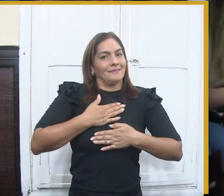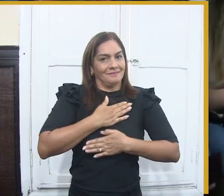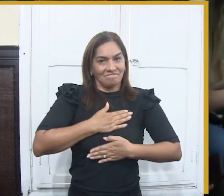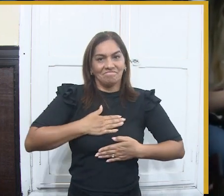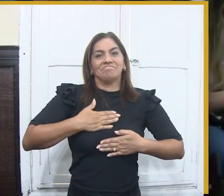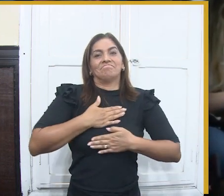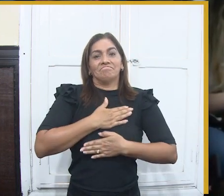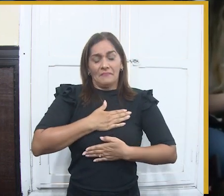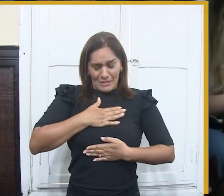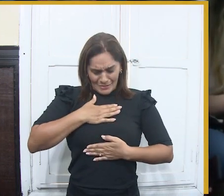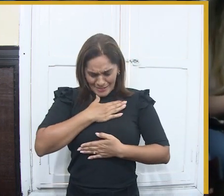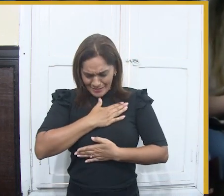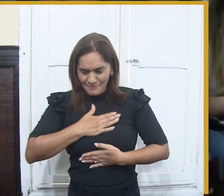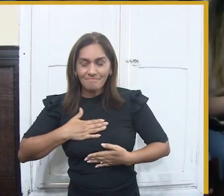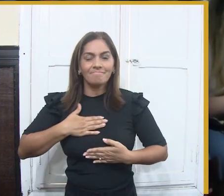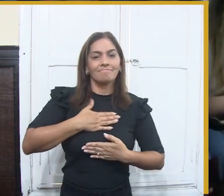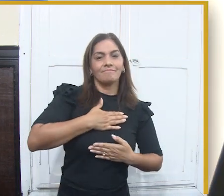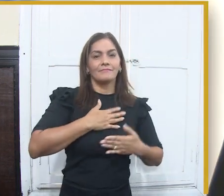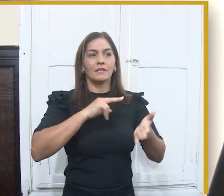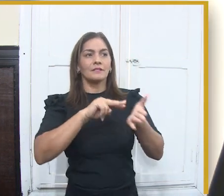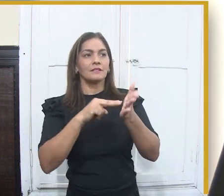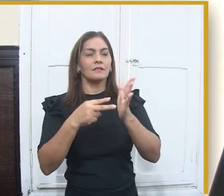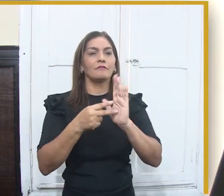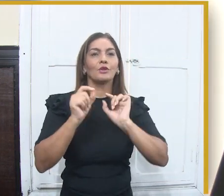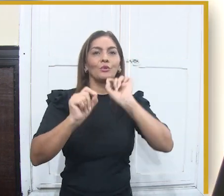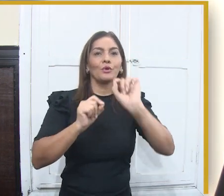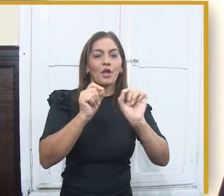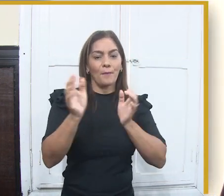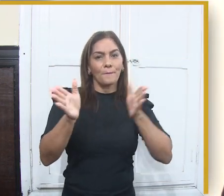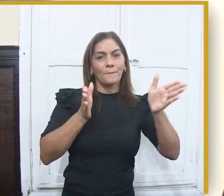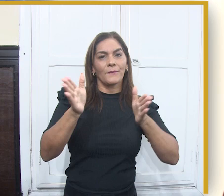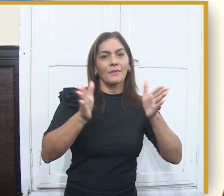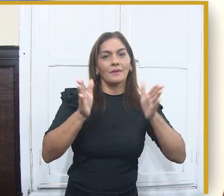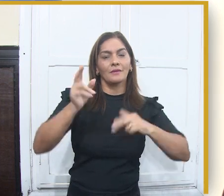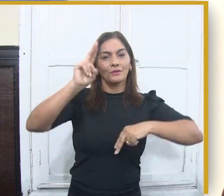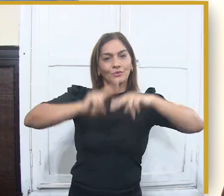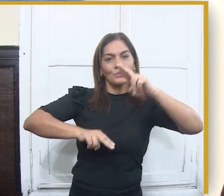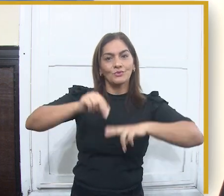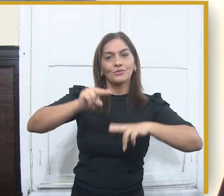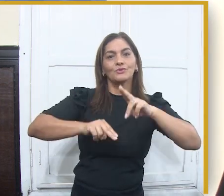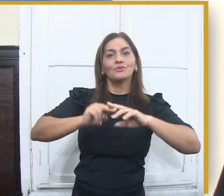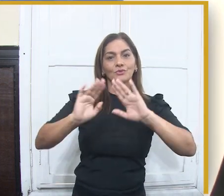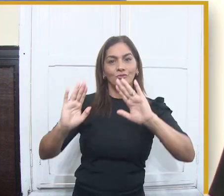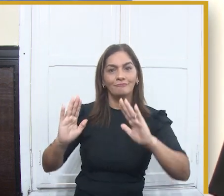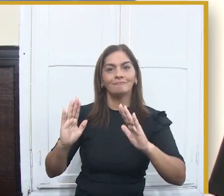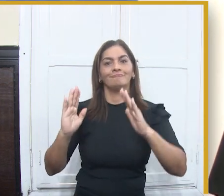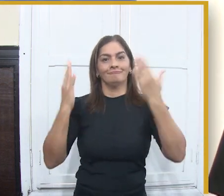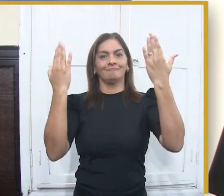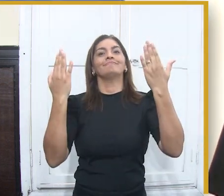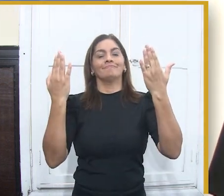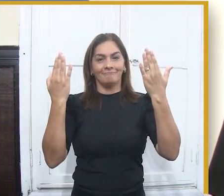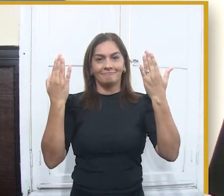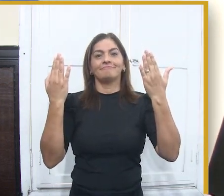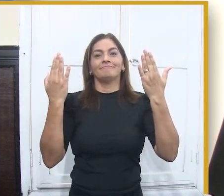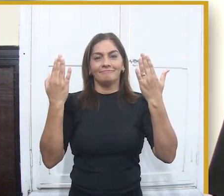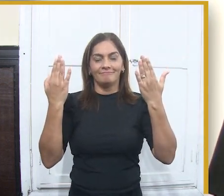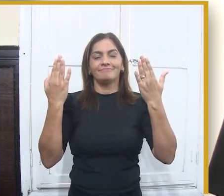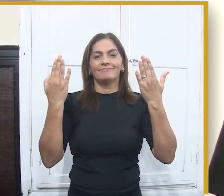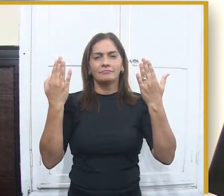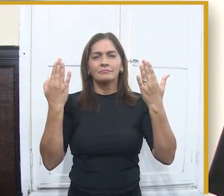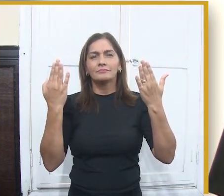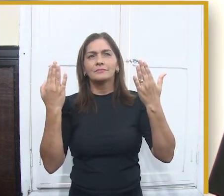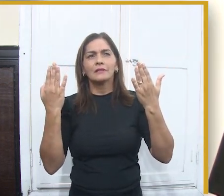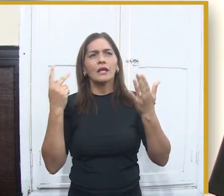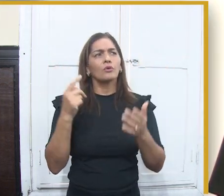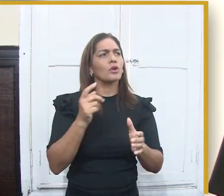outro lado do mundo e estar Campina Grande, porque Campina é muito mais do que só uma cidade. Campina é um sentimento. Campina é um estado de